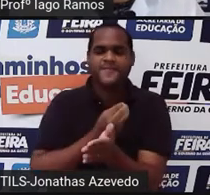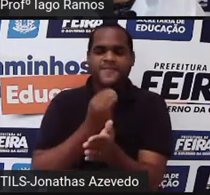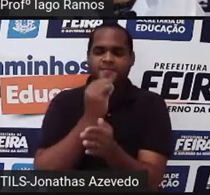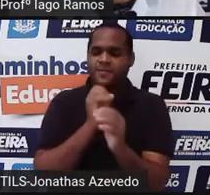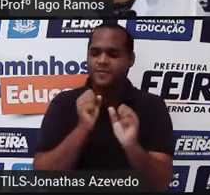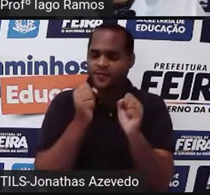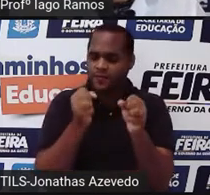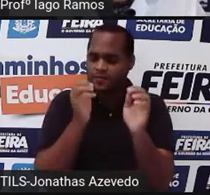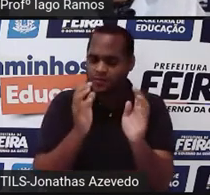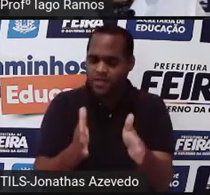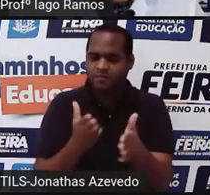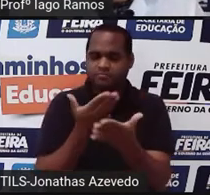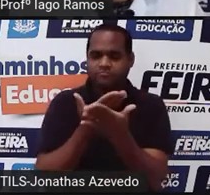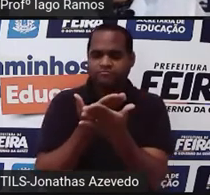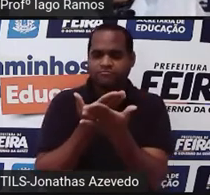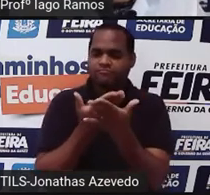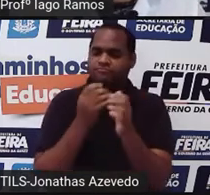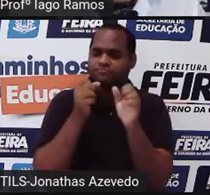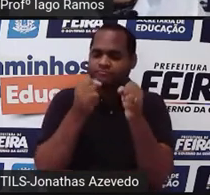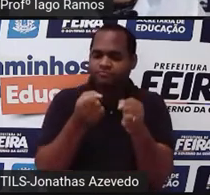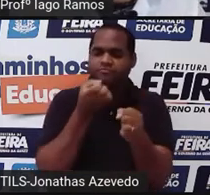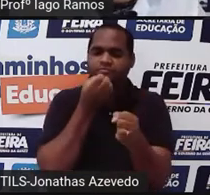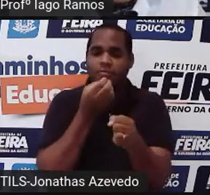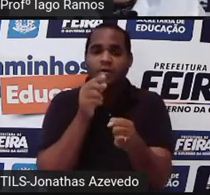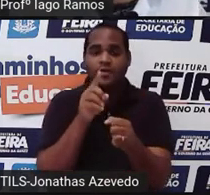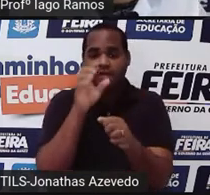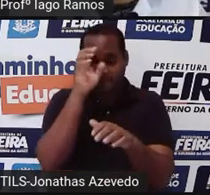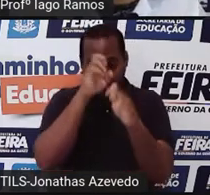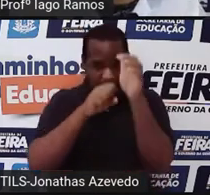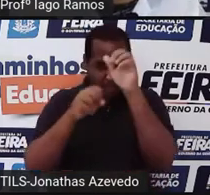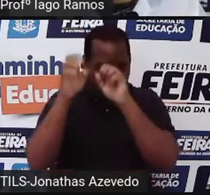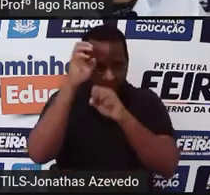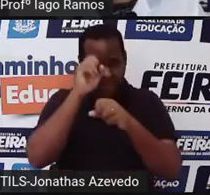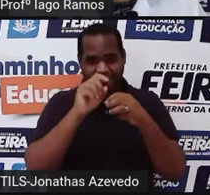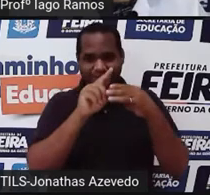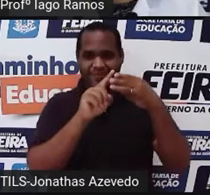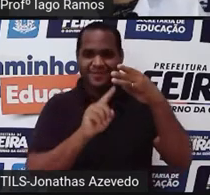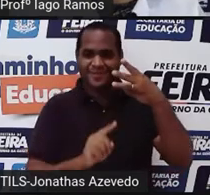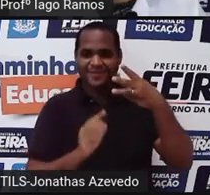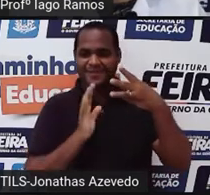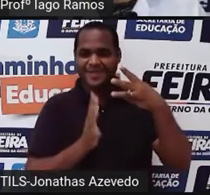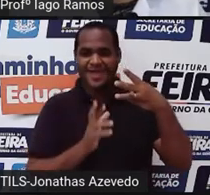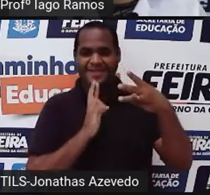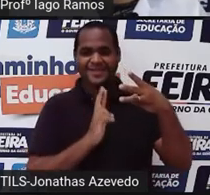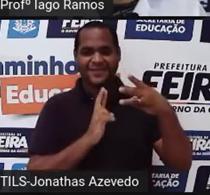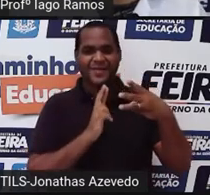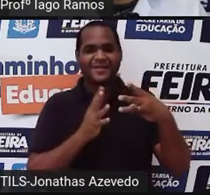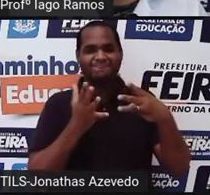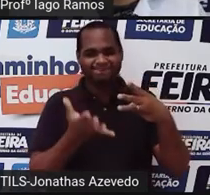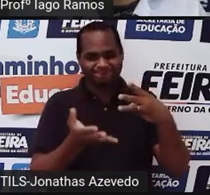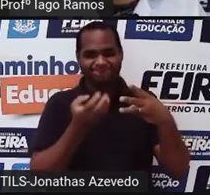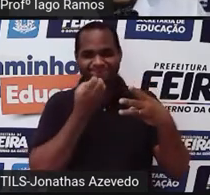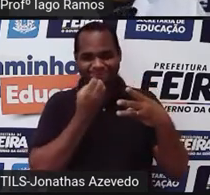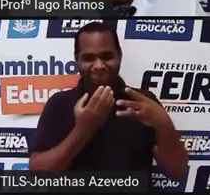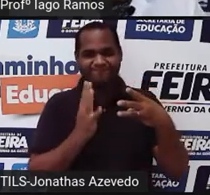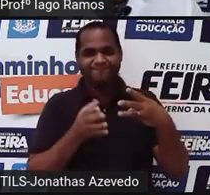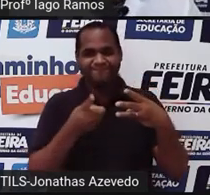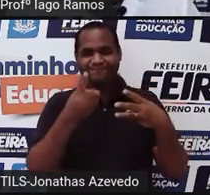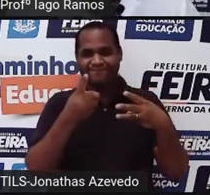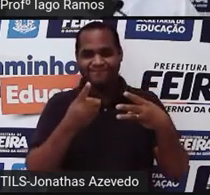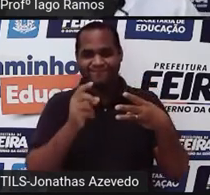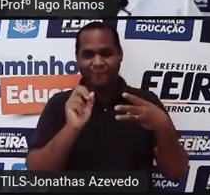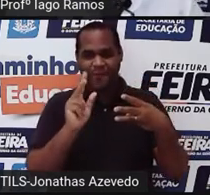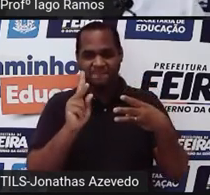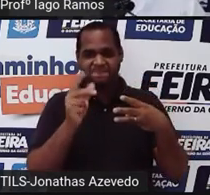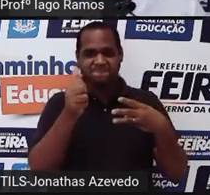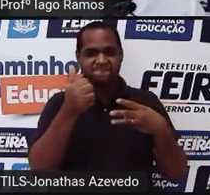estudar isso, você aprendeu esses três tipos, os resultados dessas três potenciações, tá bom?